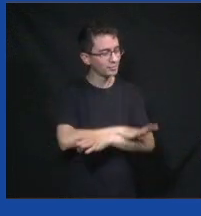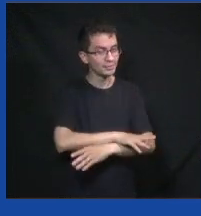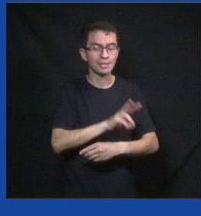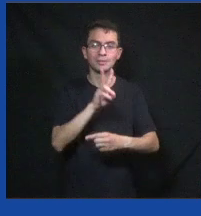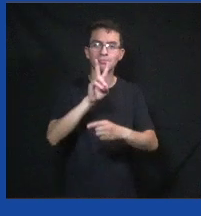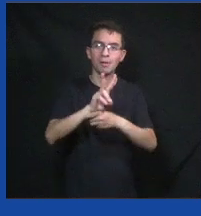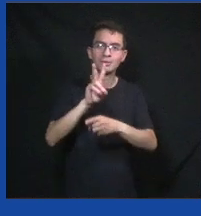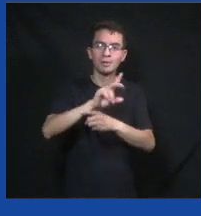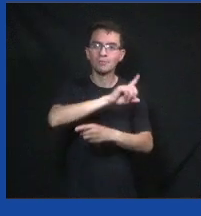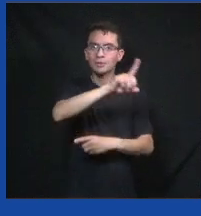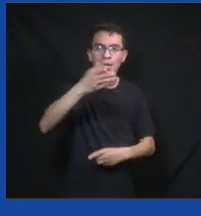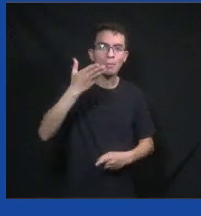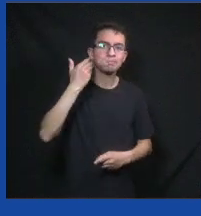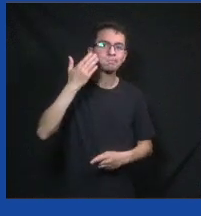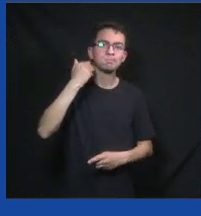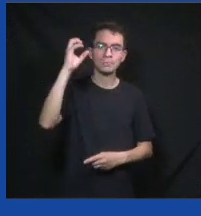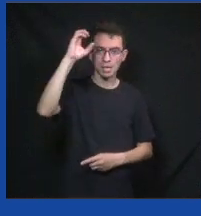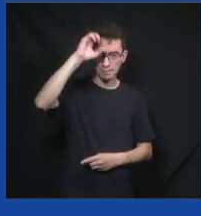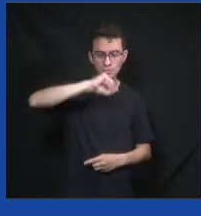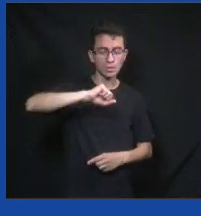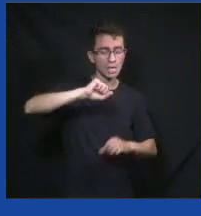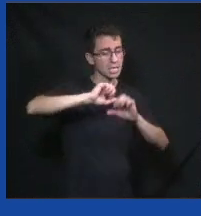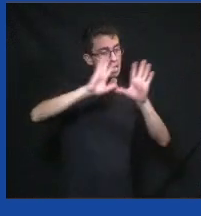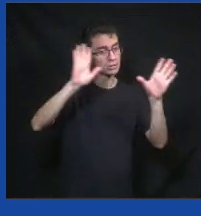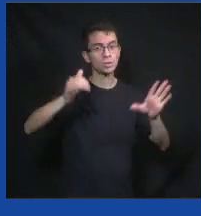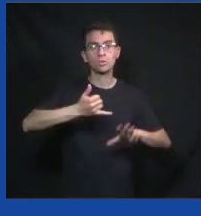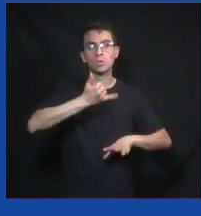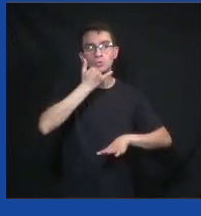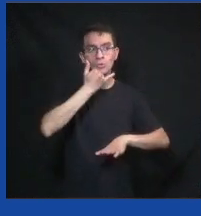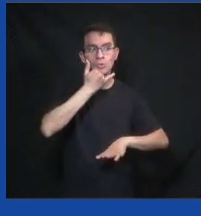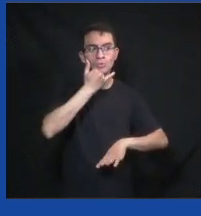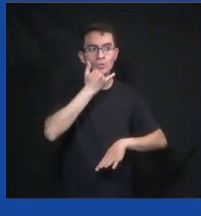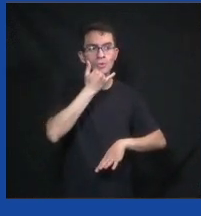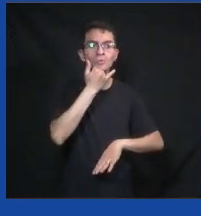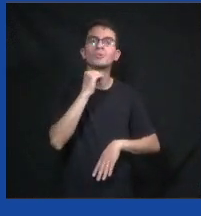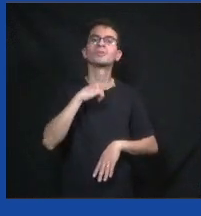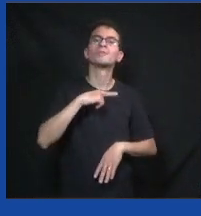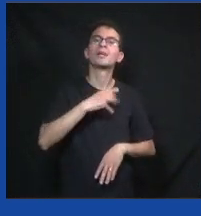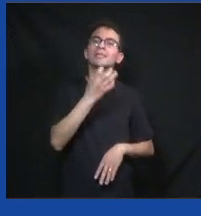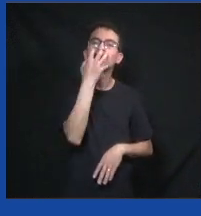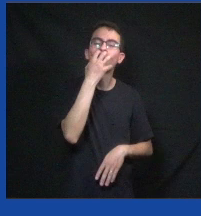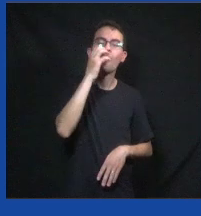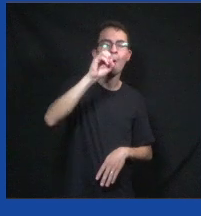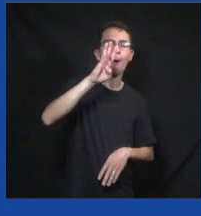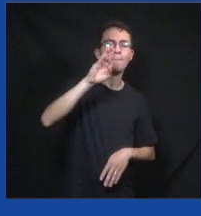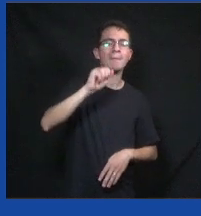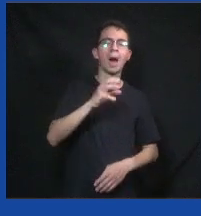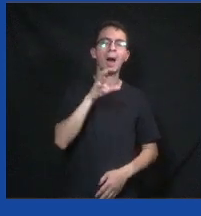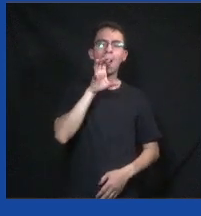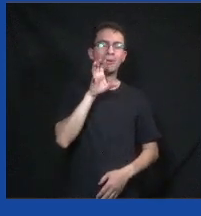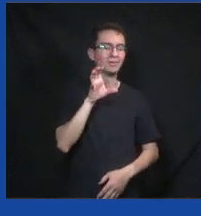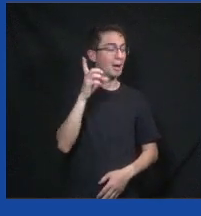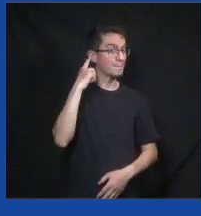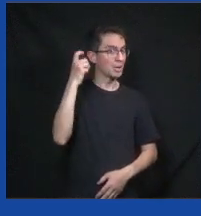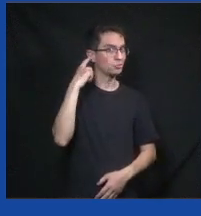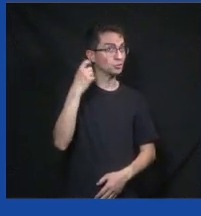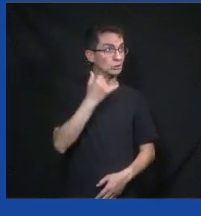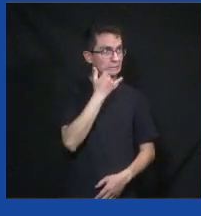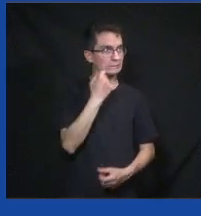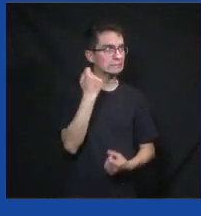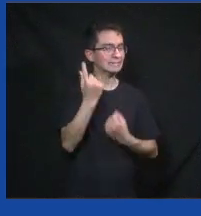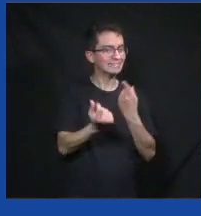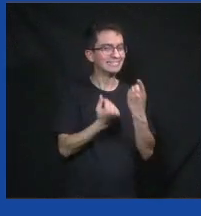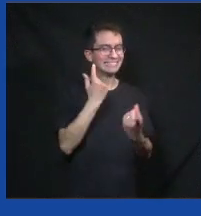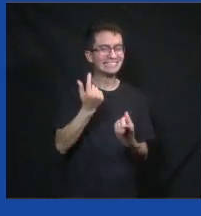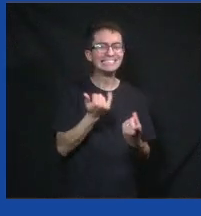conseguido entender. Desculpa se Barack Obama participou aqui latindo de vez em quando, mas eu